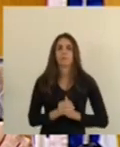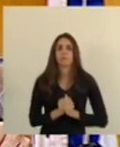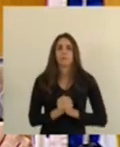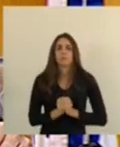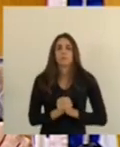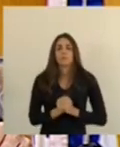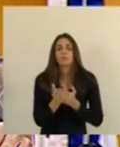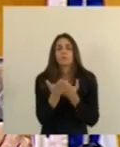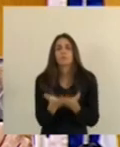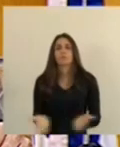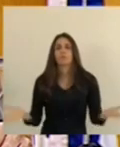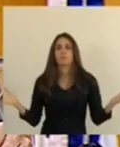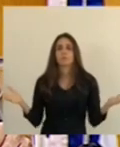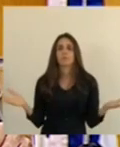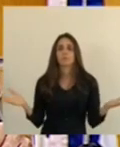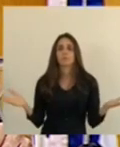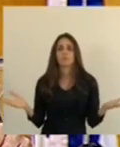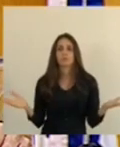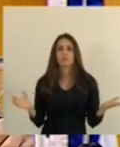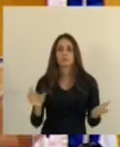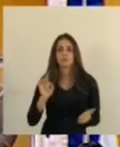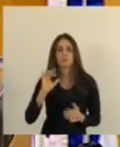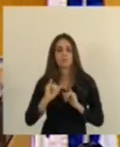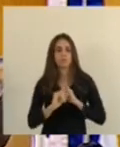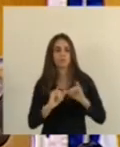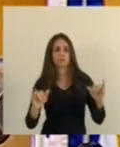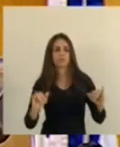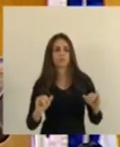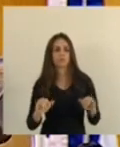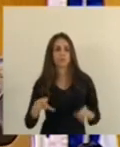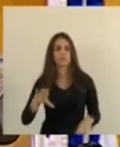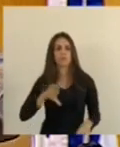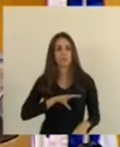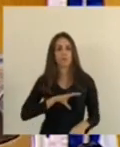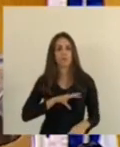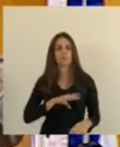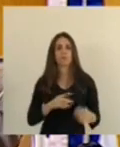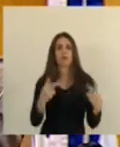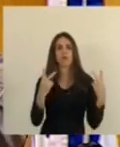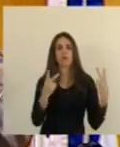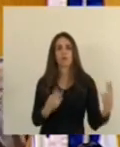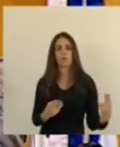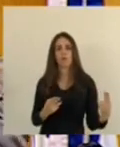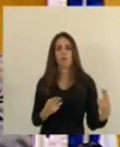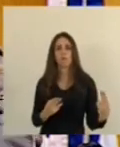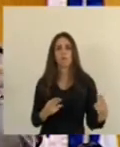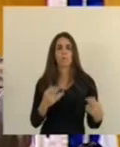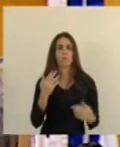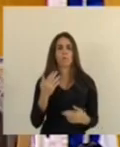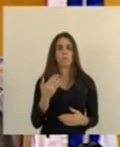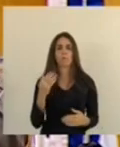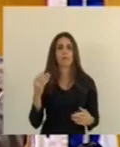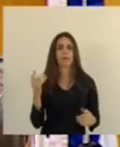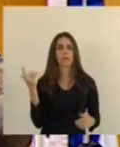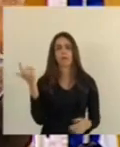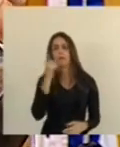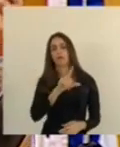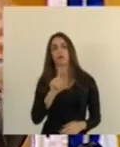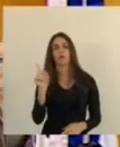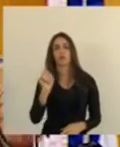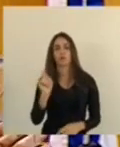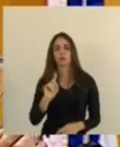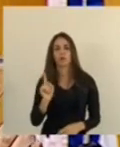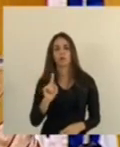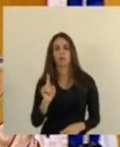senhoras e senhores só para sua informação Vasco empatou empatou não ganhou não empatou nem assim na hora que eu vi estava